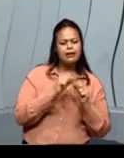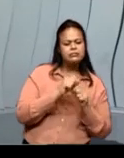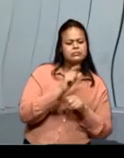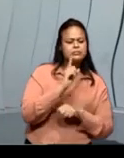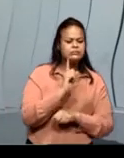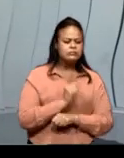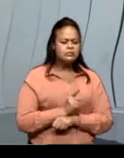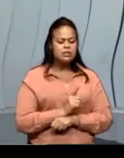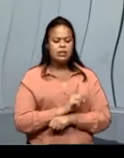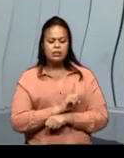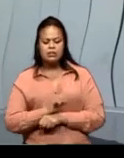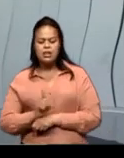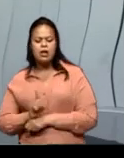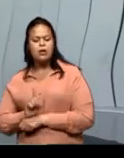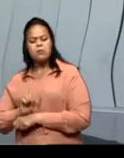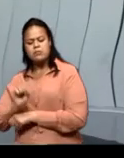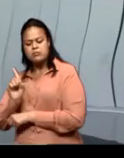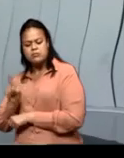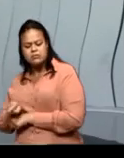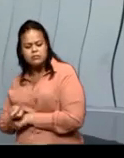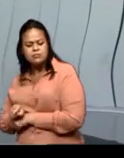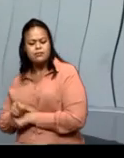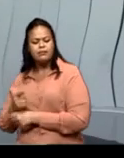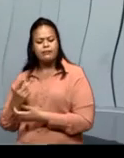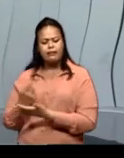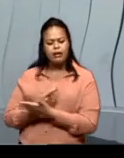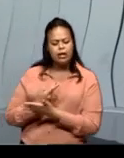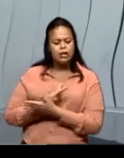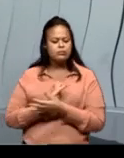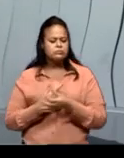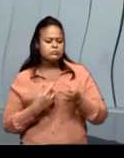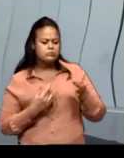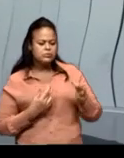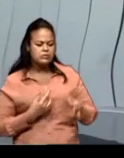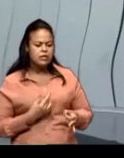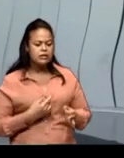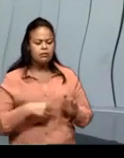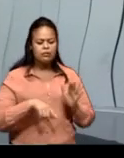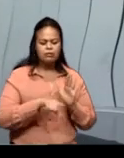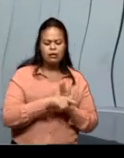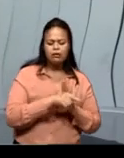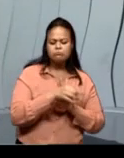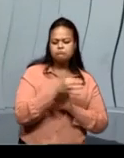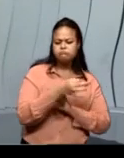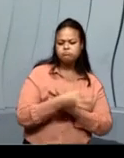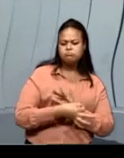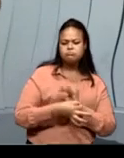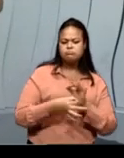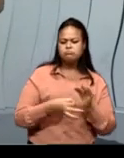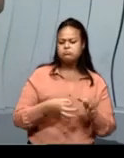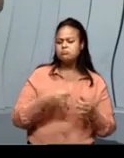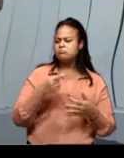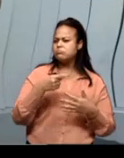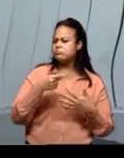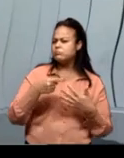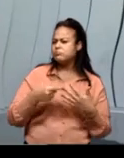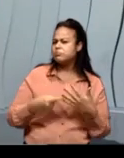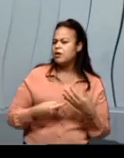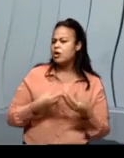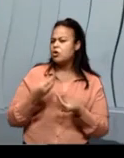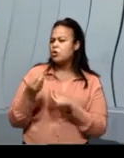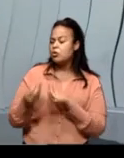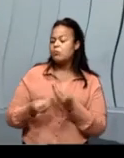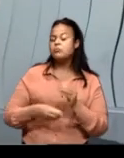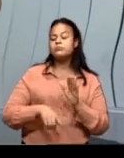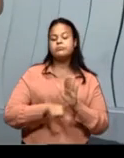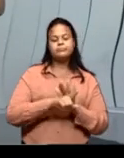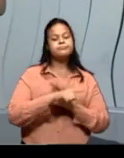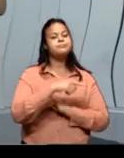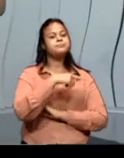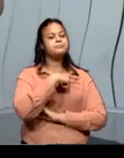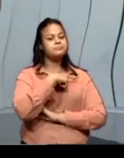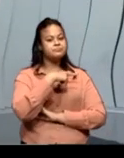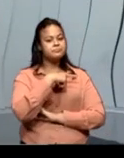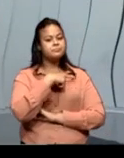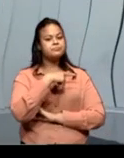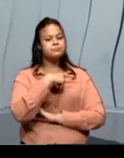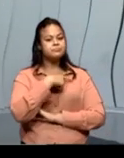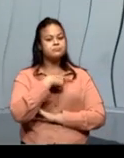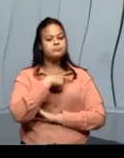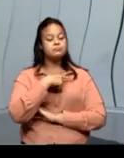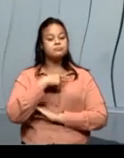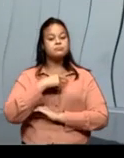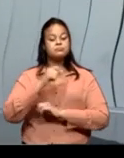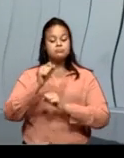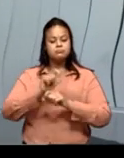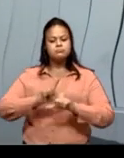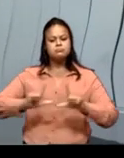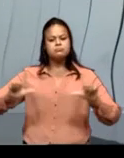faça assim, se você não fizer assim, olha, tem essa penalidade, tem essa sanção, está vendo? Então, lei. As